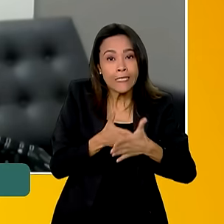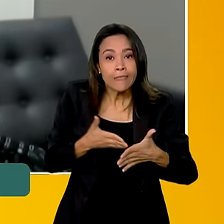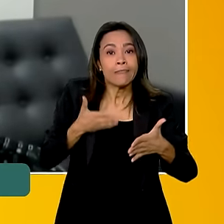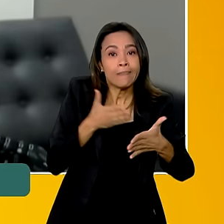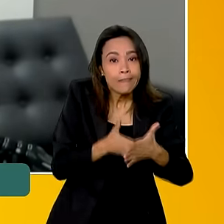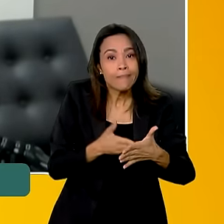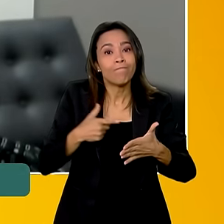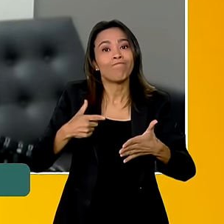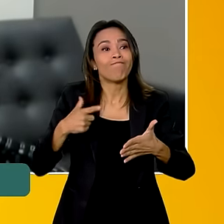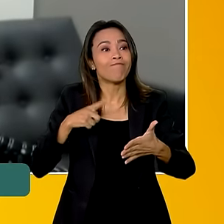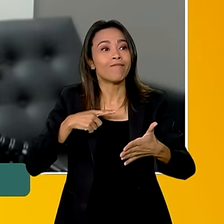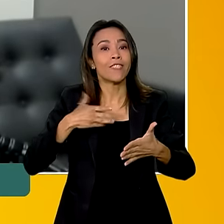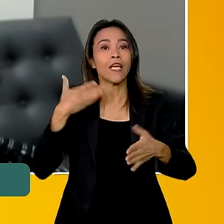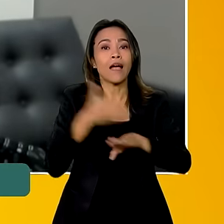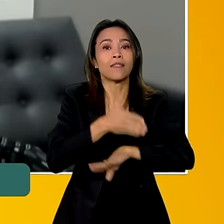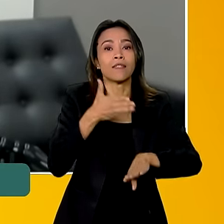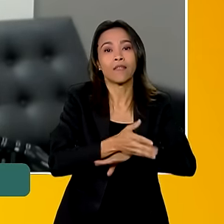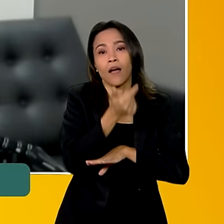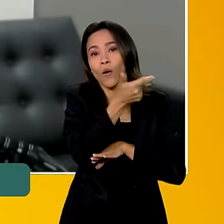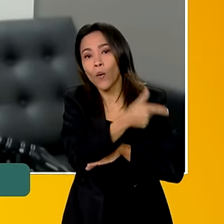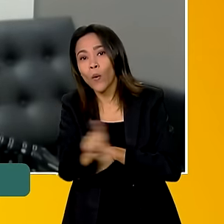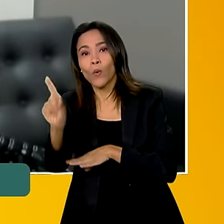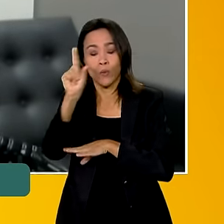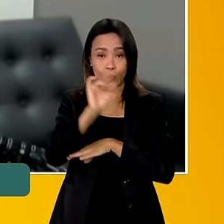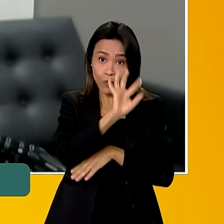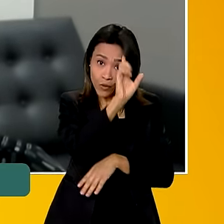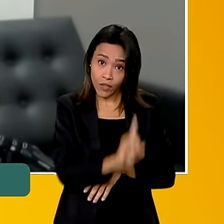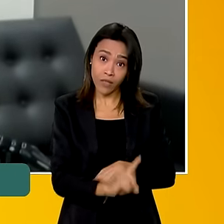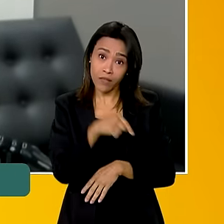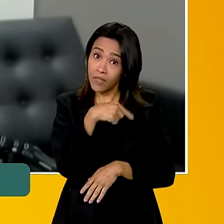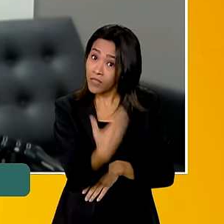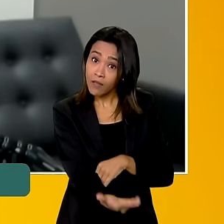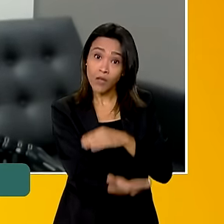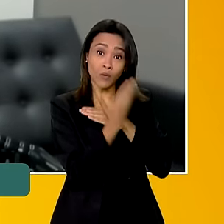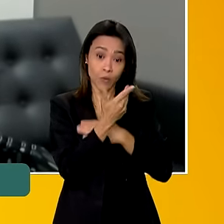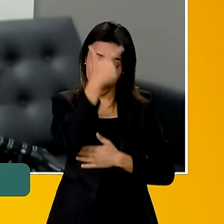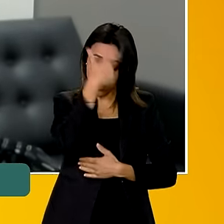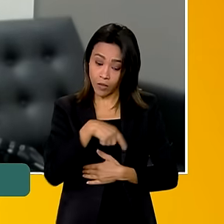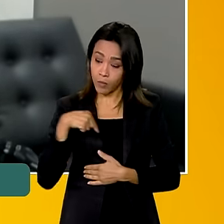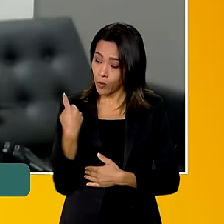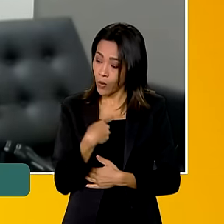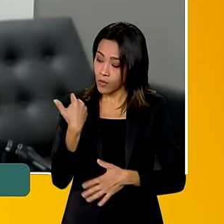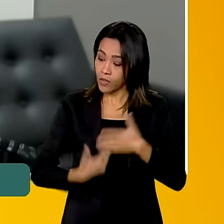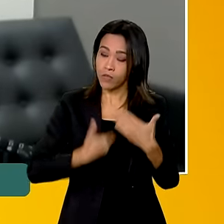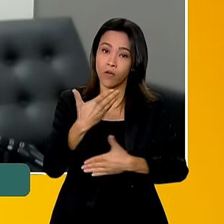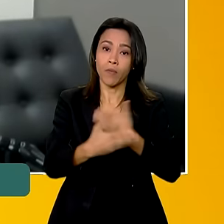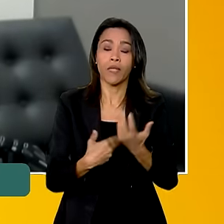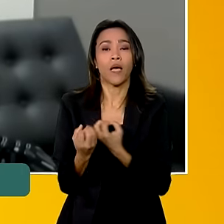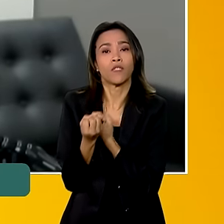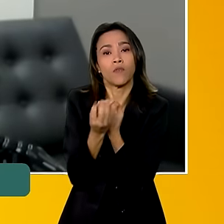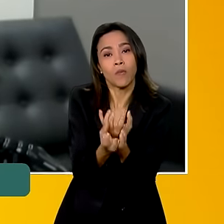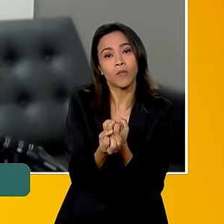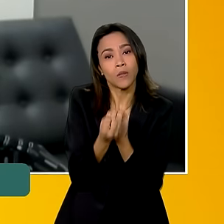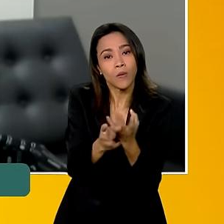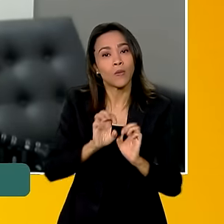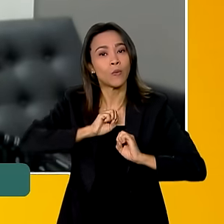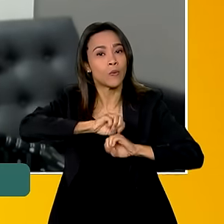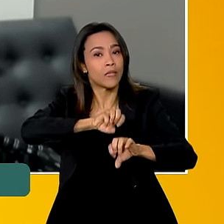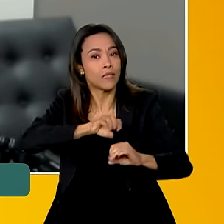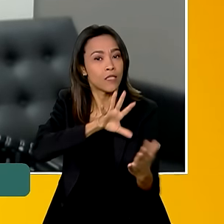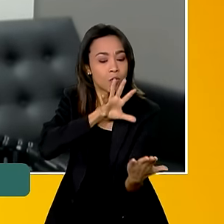exercício de outros direitos, são fundamentais para o nosso desenvolvimento. Então, a educação, os dados da educação mostram